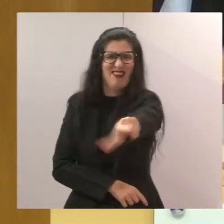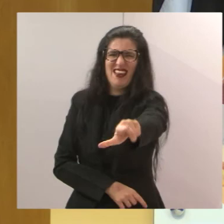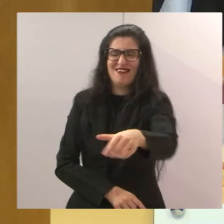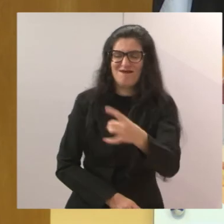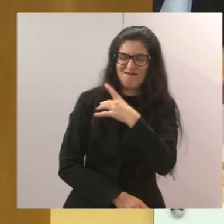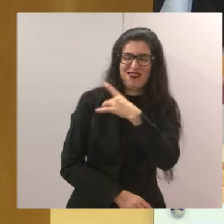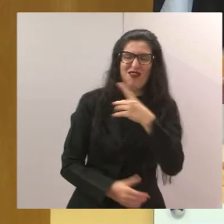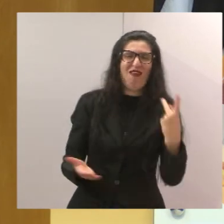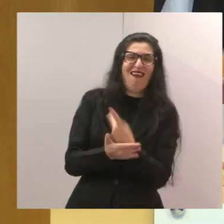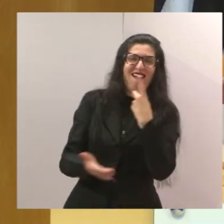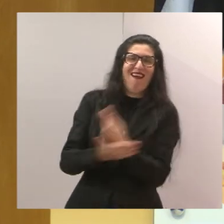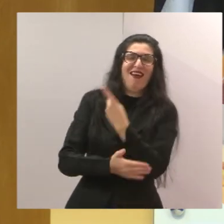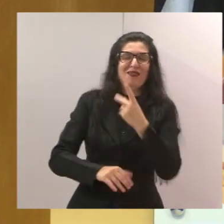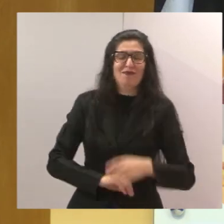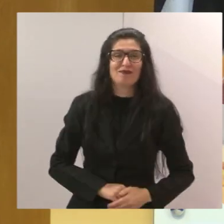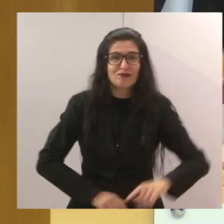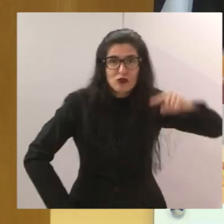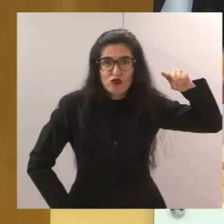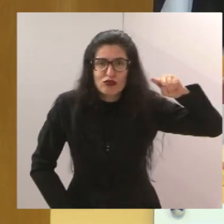vocês